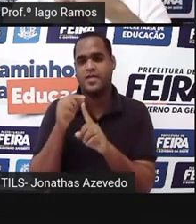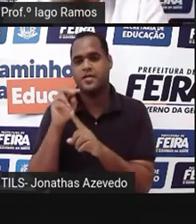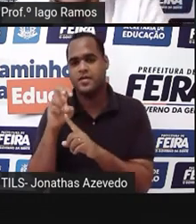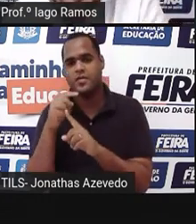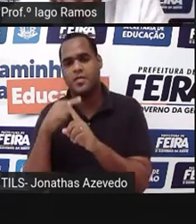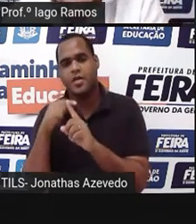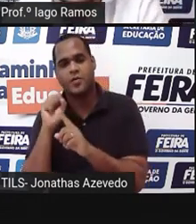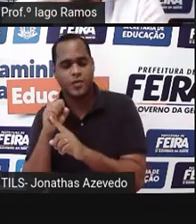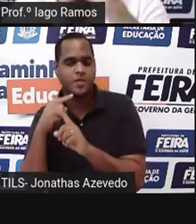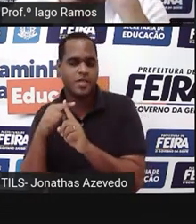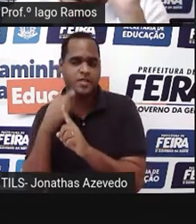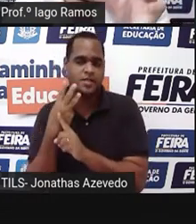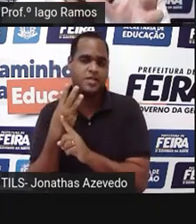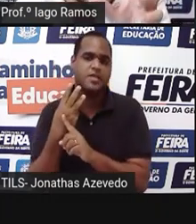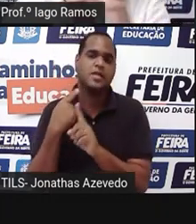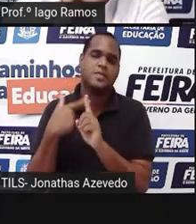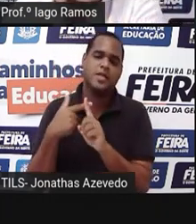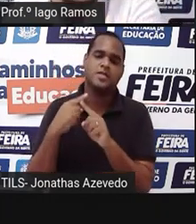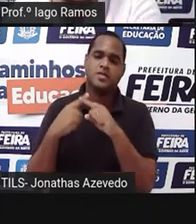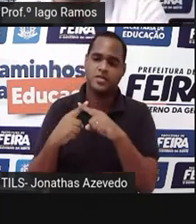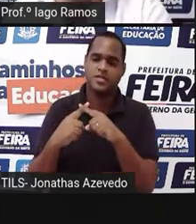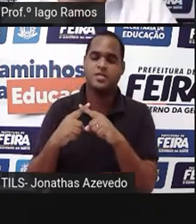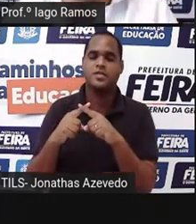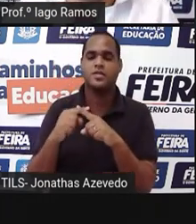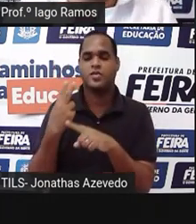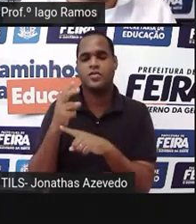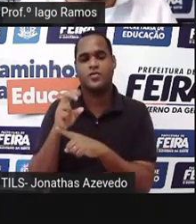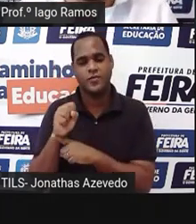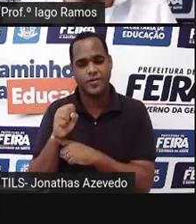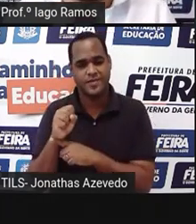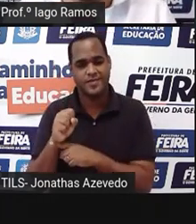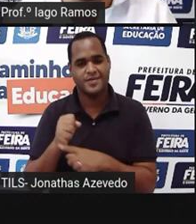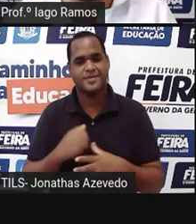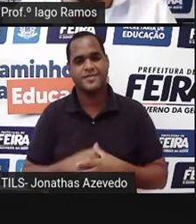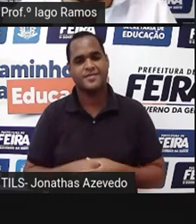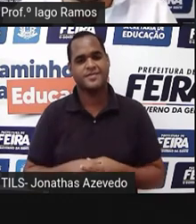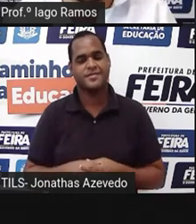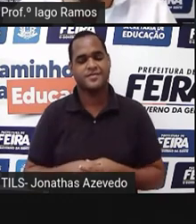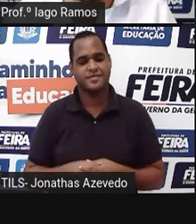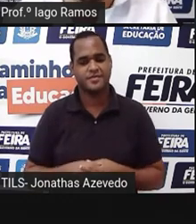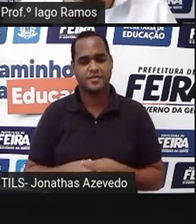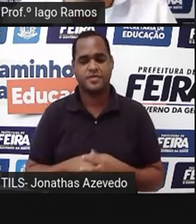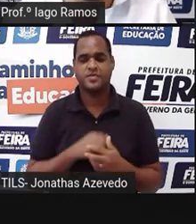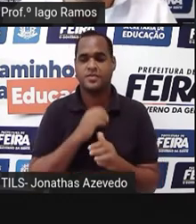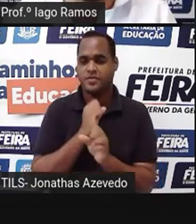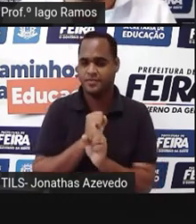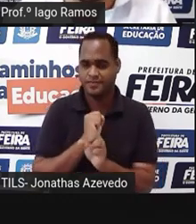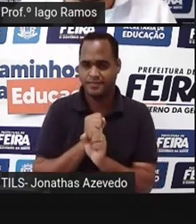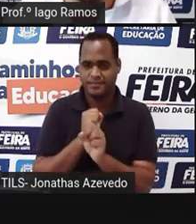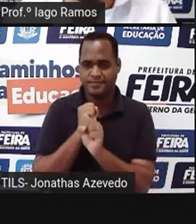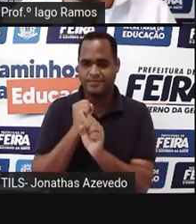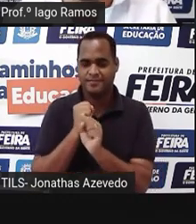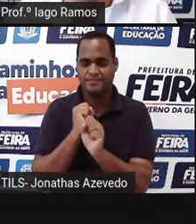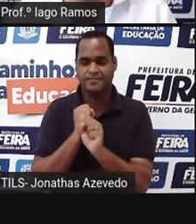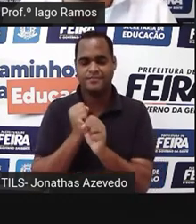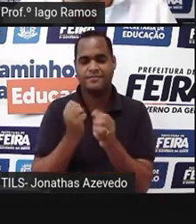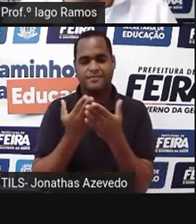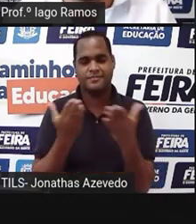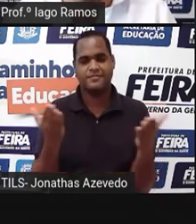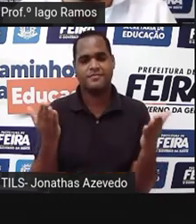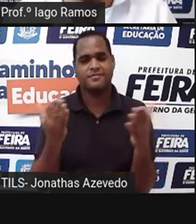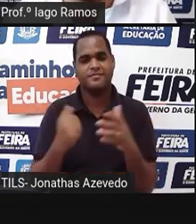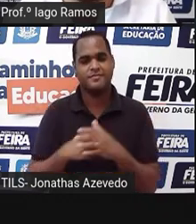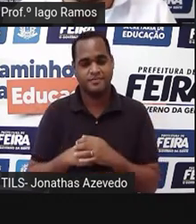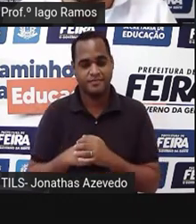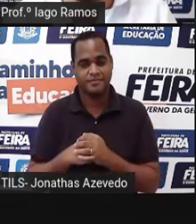8 mais 3 mais o x que deu 2,8 tá bom? Então somando 6 mais 5 dá 11 11